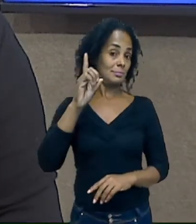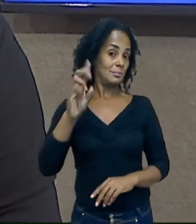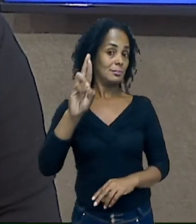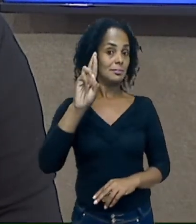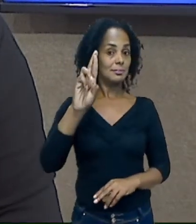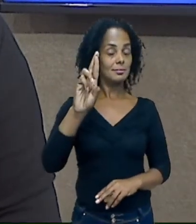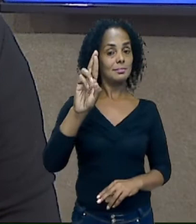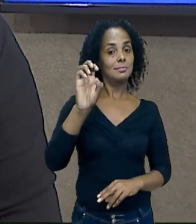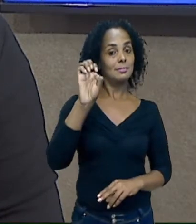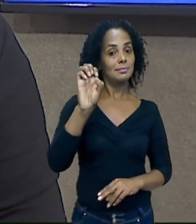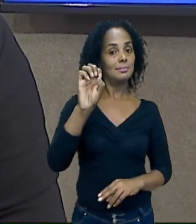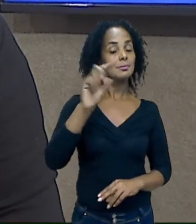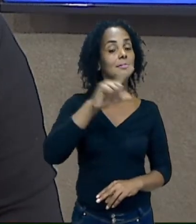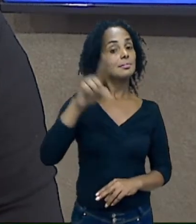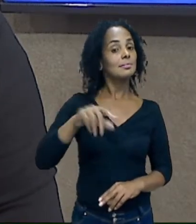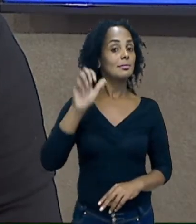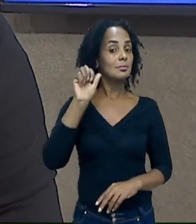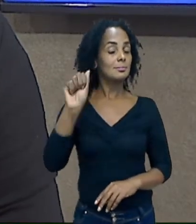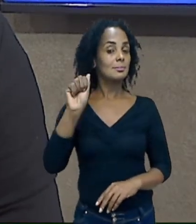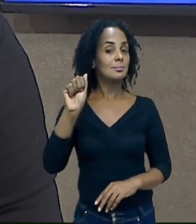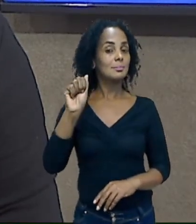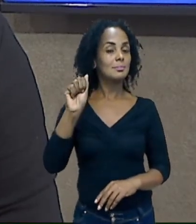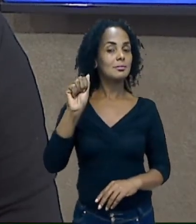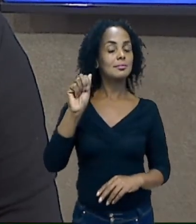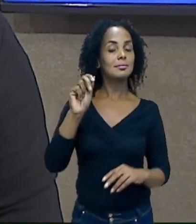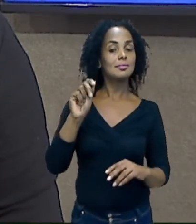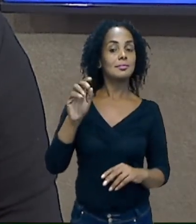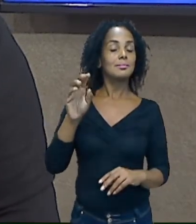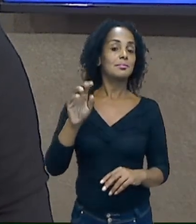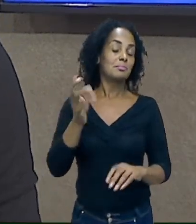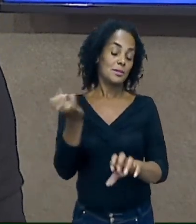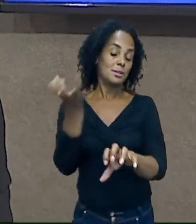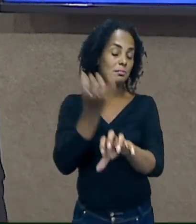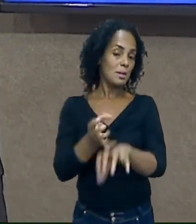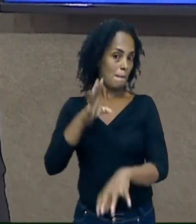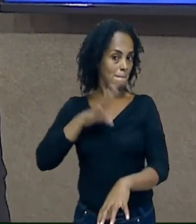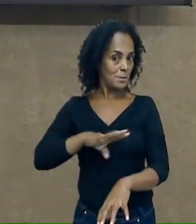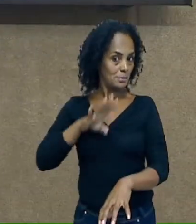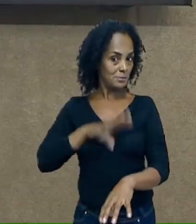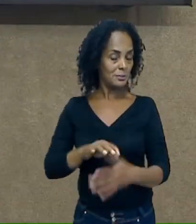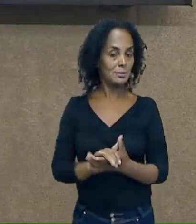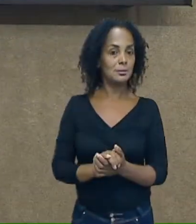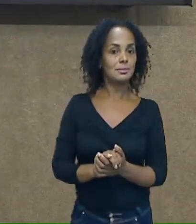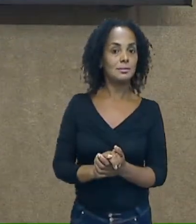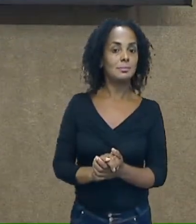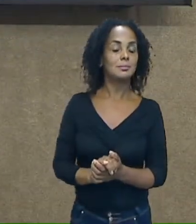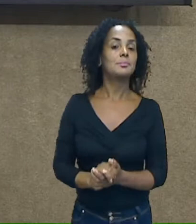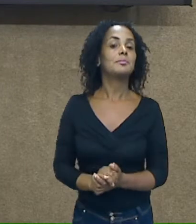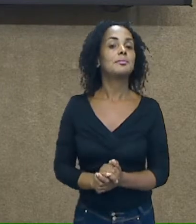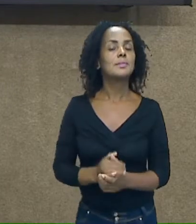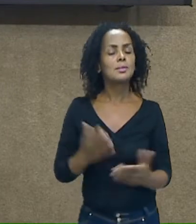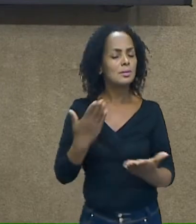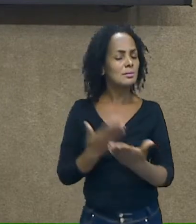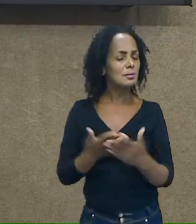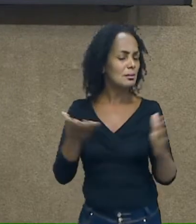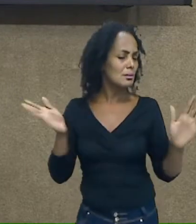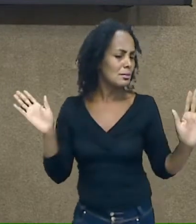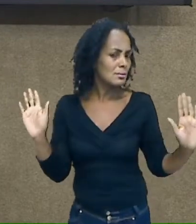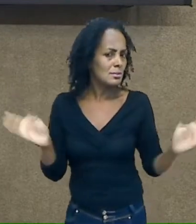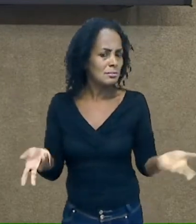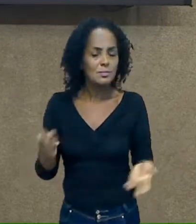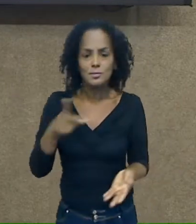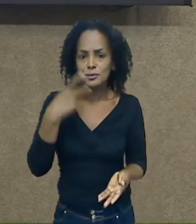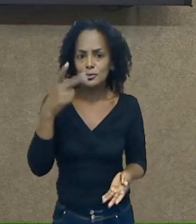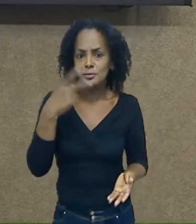portuguesa para vocês mesmos, estudantes do terceiro ano. Bom, a nossa aula hoje nós vamos